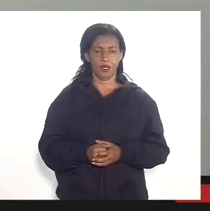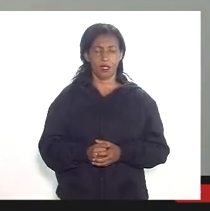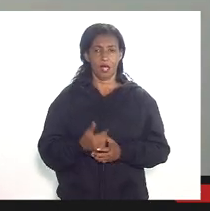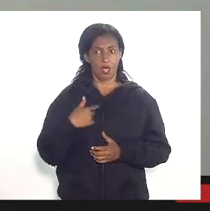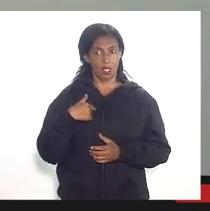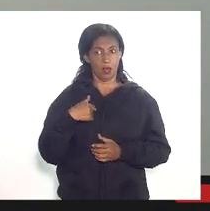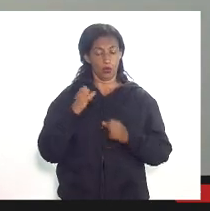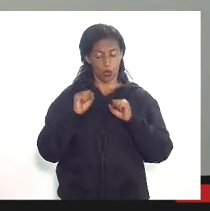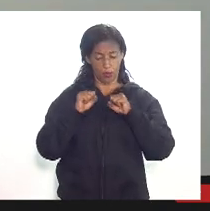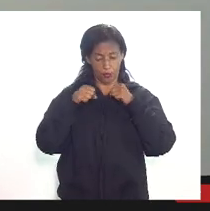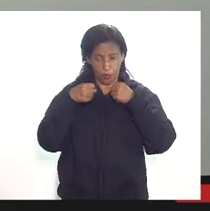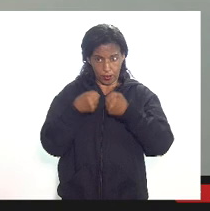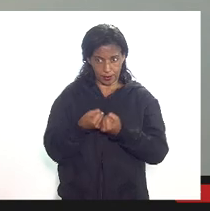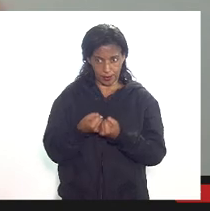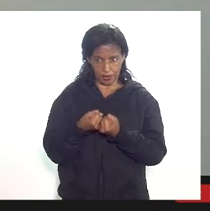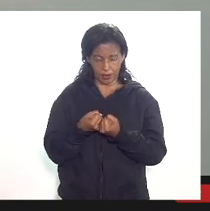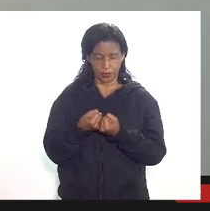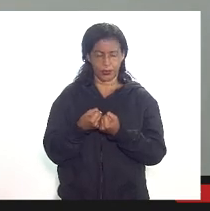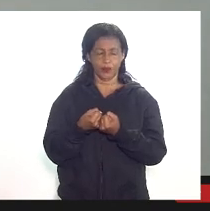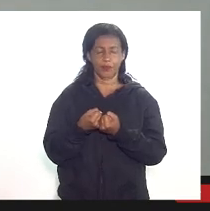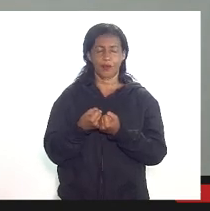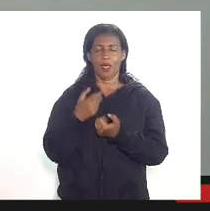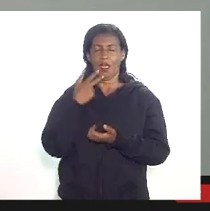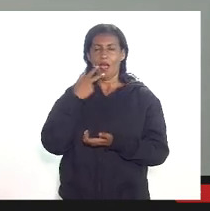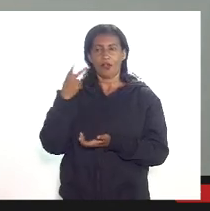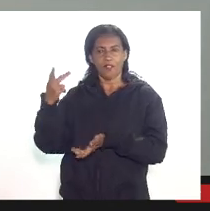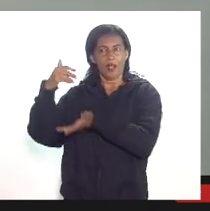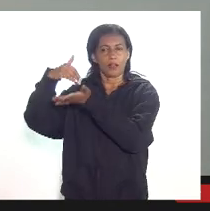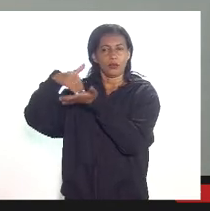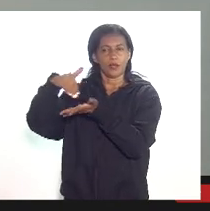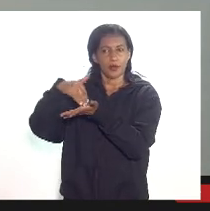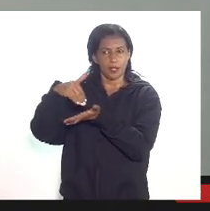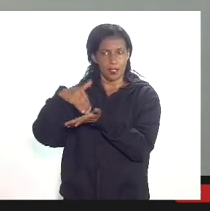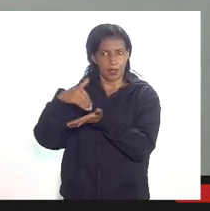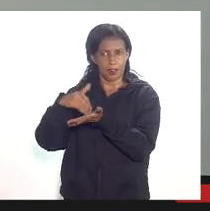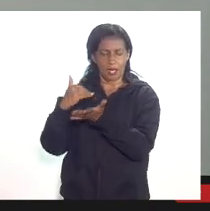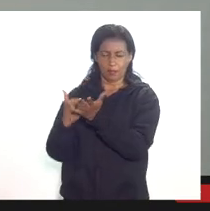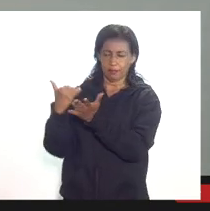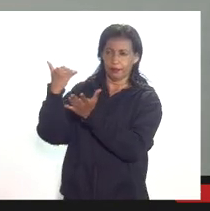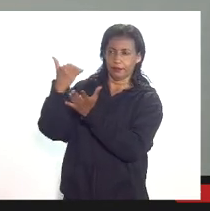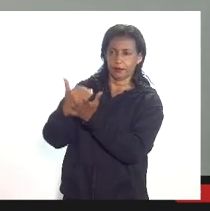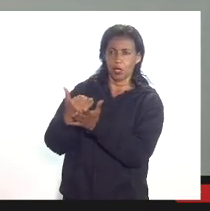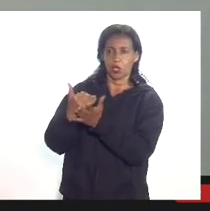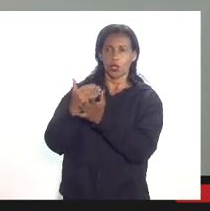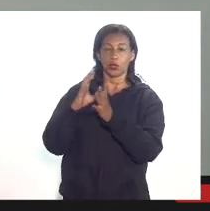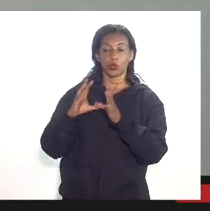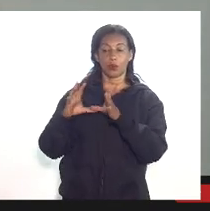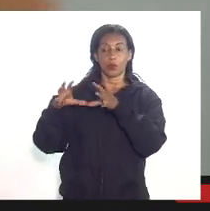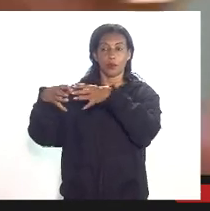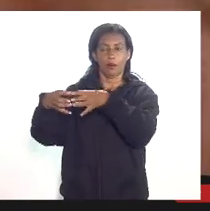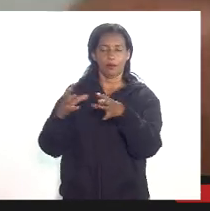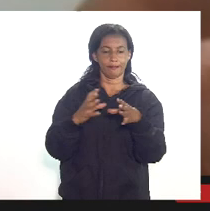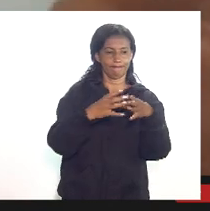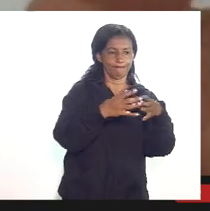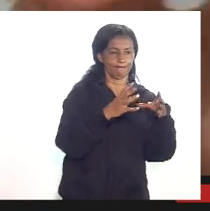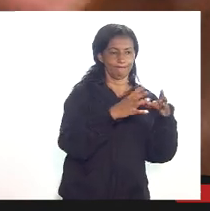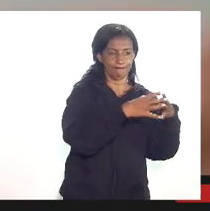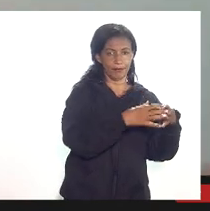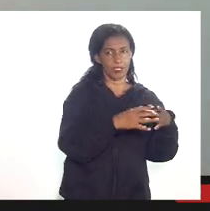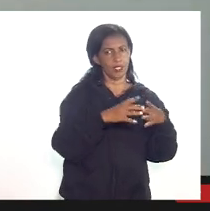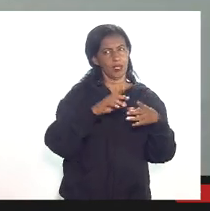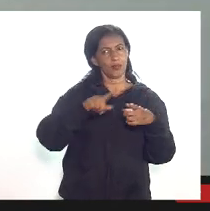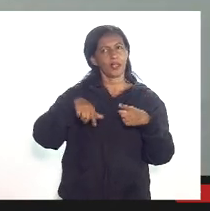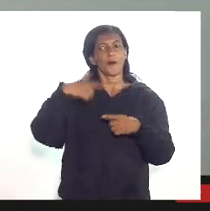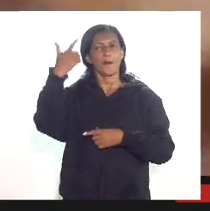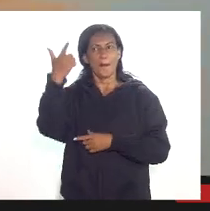reforçando umas palavras que o senhor secretário falou sobre esses campos e aí senhoras deputadas eu quero trazer aqui mais uns assuntos